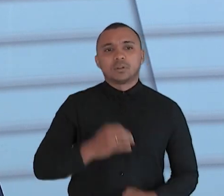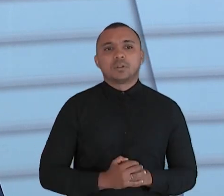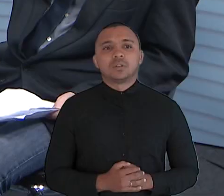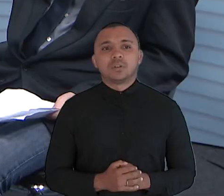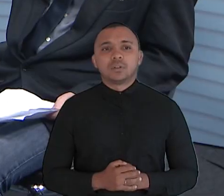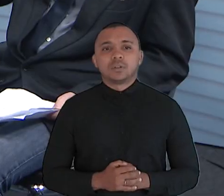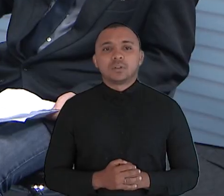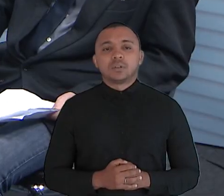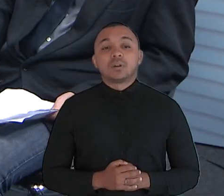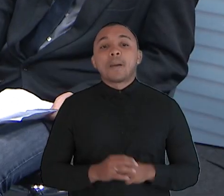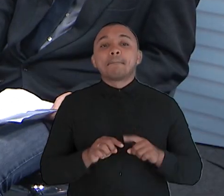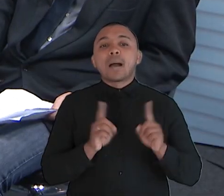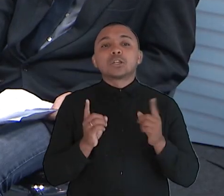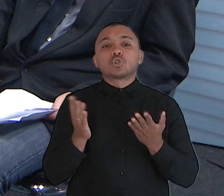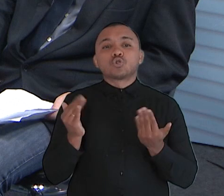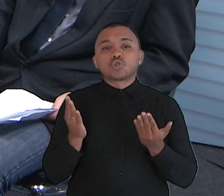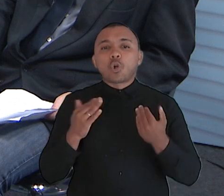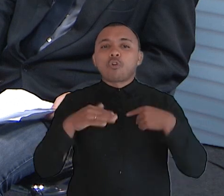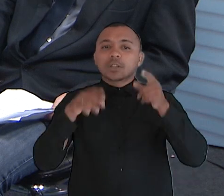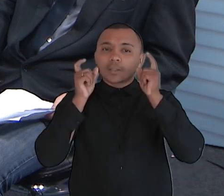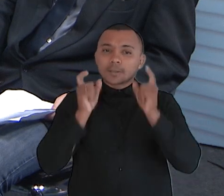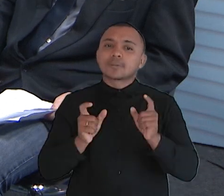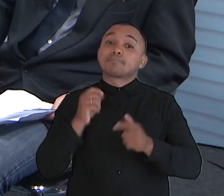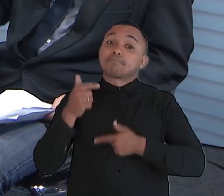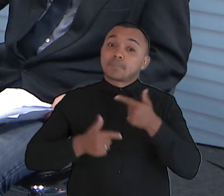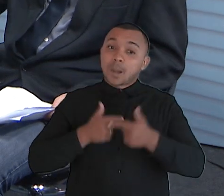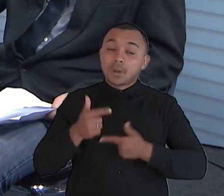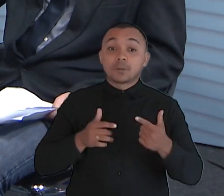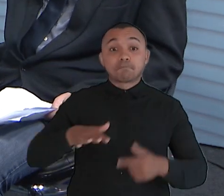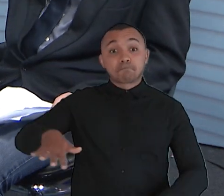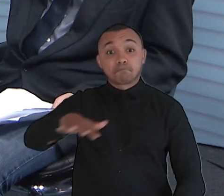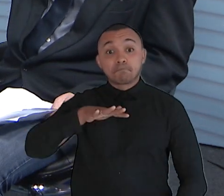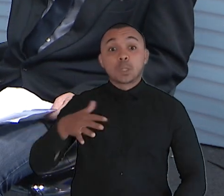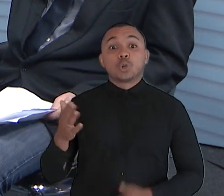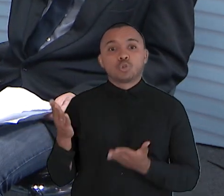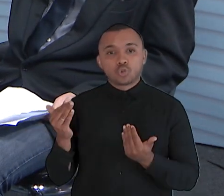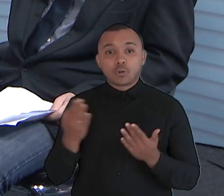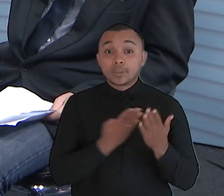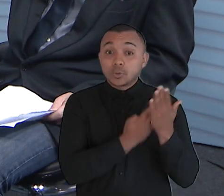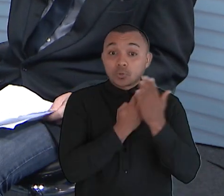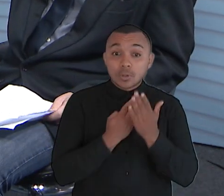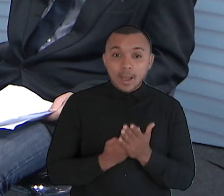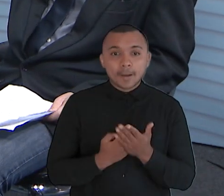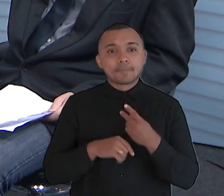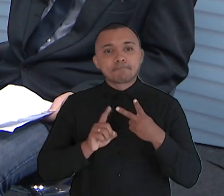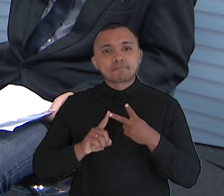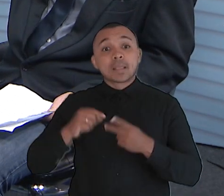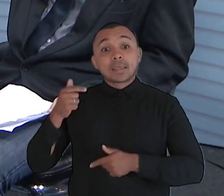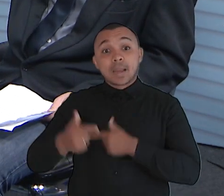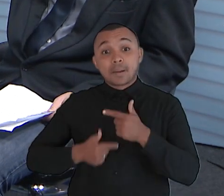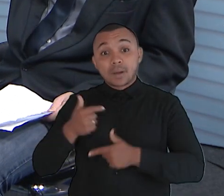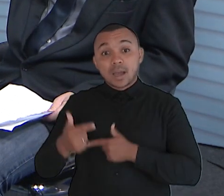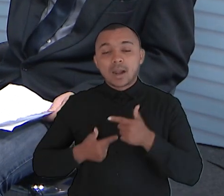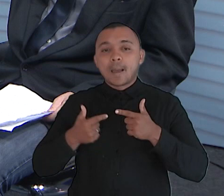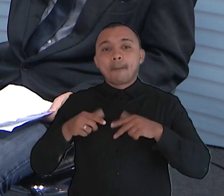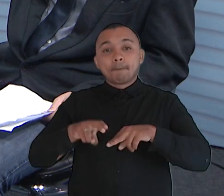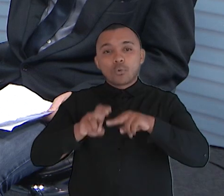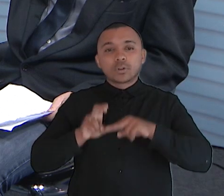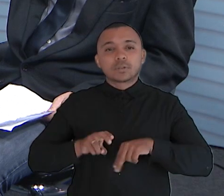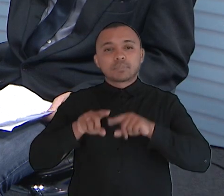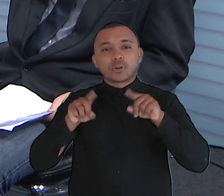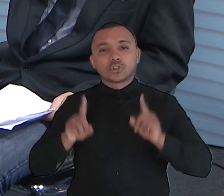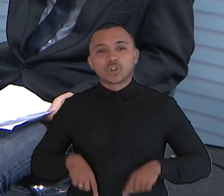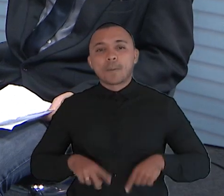Mas o jovem quer trabalhar hoje, viu, deputado? Tem um detalhe. O jovem, ele quer estudar, mas ele quer trabalhar. Por isso que os projetos que estão em curso, inclusive desenvolvimento